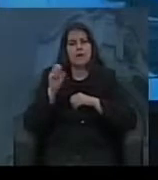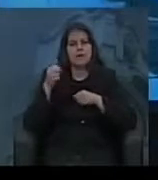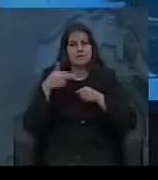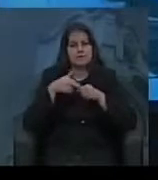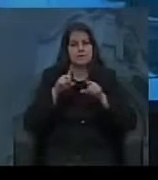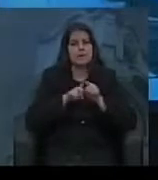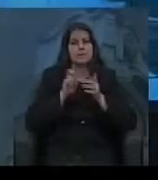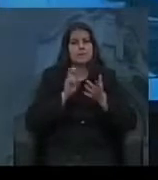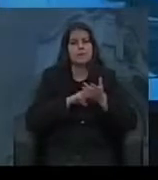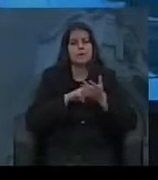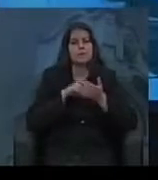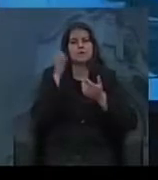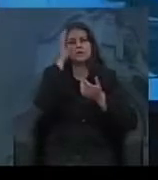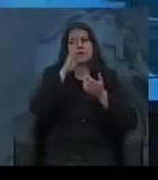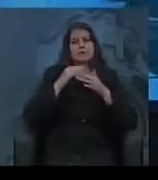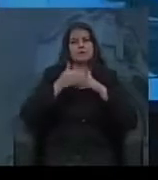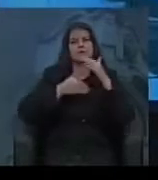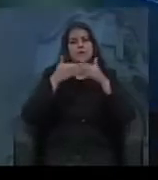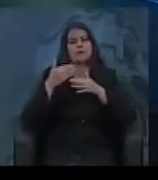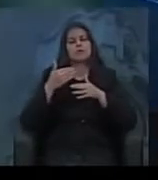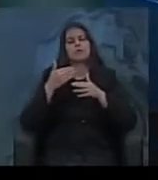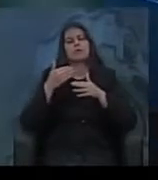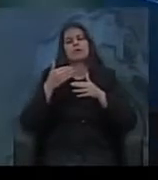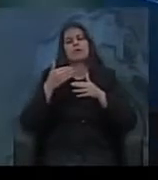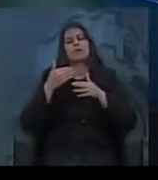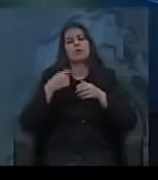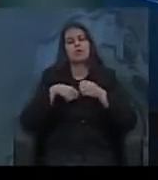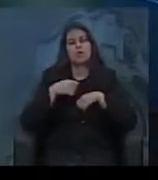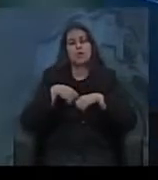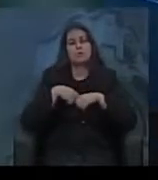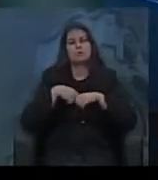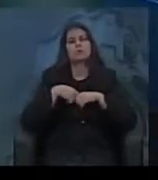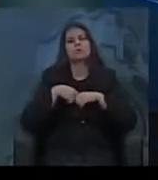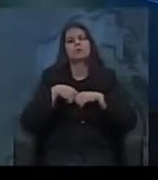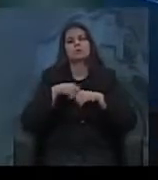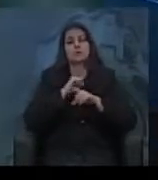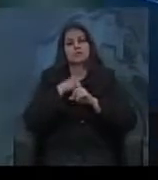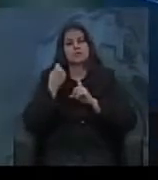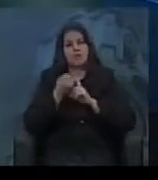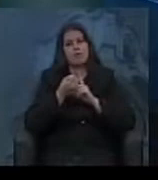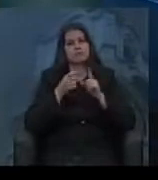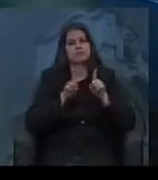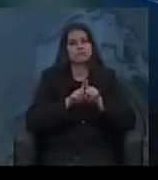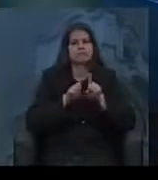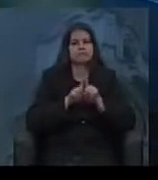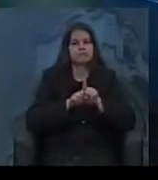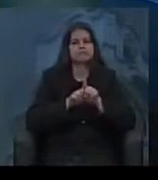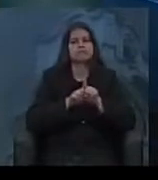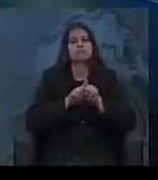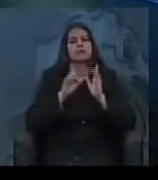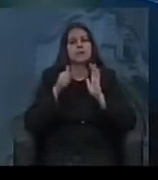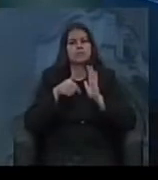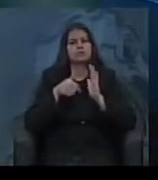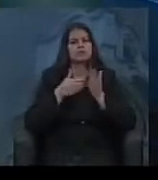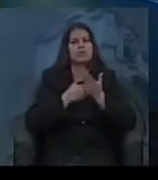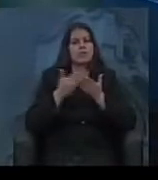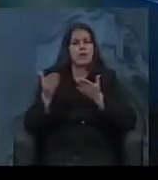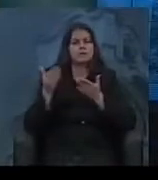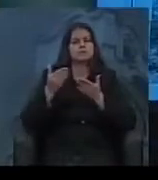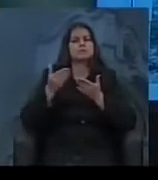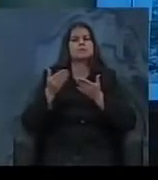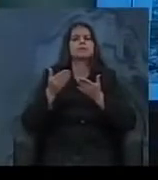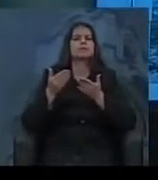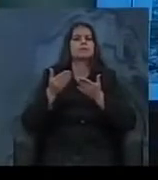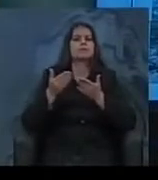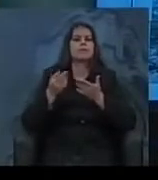criado o Banco Nacional de Desenvolvimento Econômico, que depois ganha o S de Social, que, de certa forma, vai servir para o financiamento de empresas